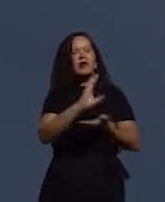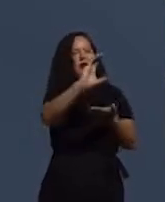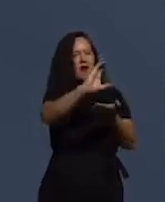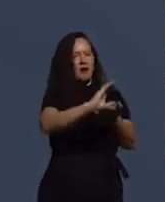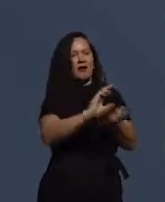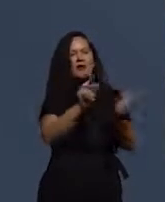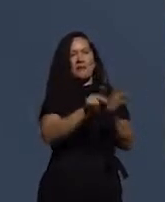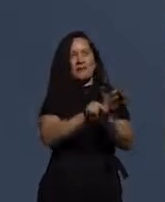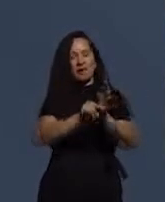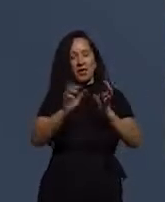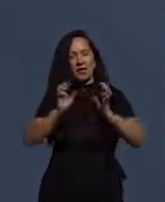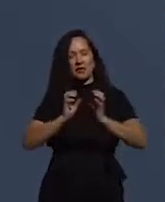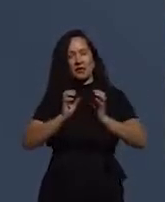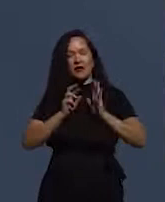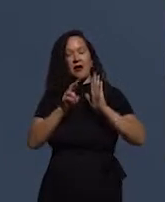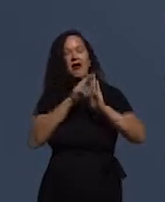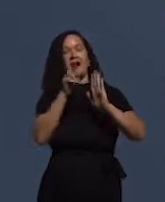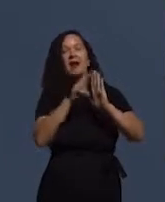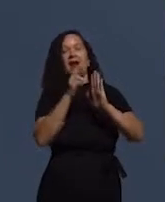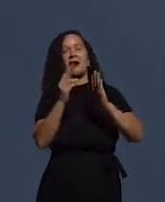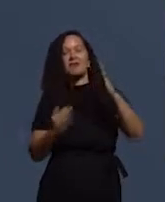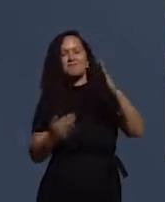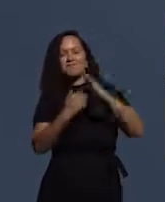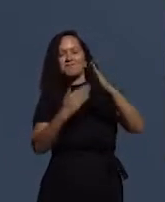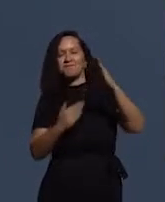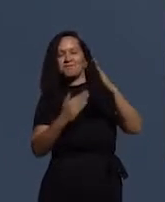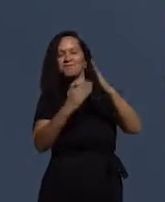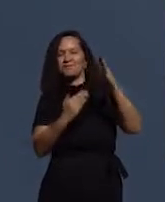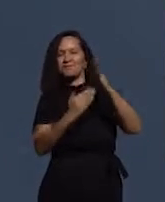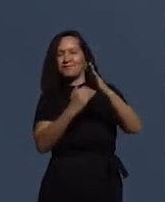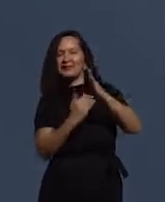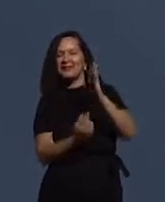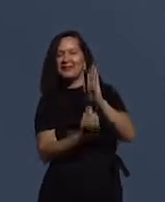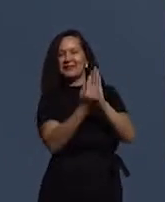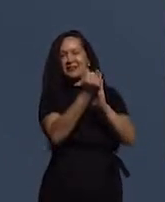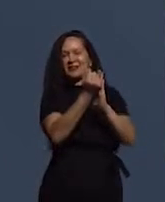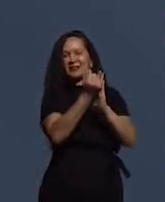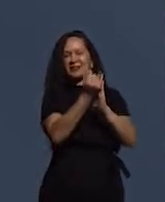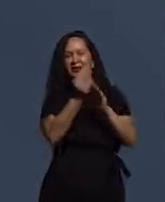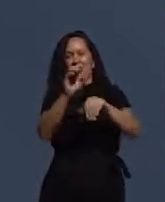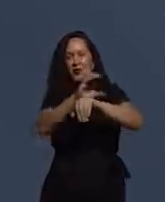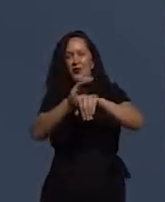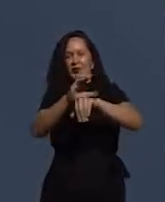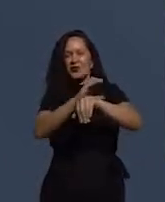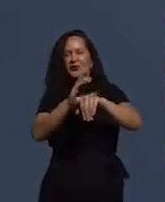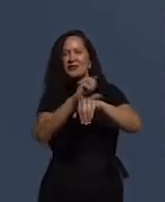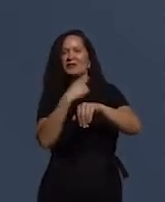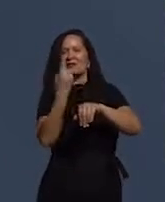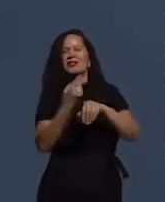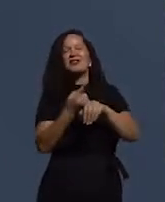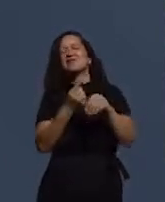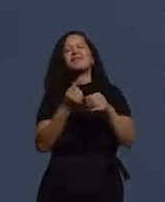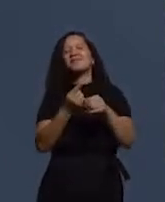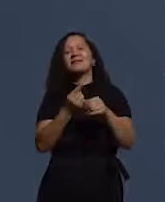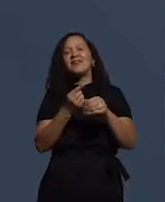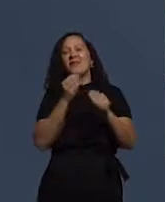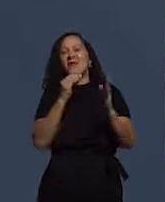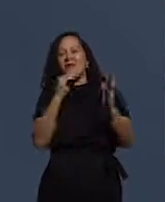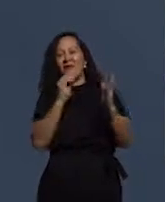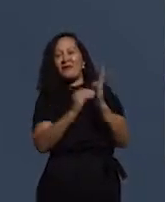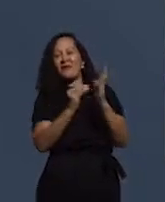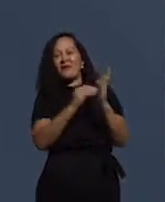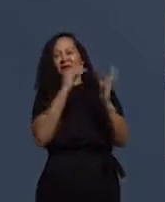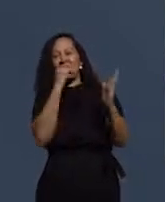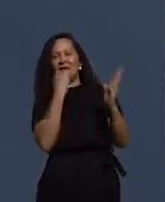regra do teto de gastos, né, que nós esculpimos na Constituição Federal, né, e que, de certa forma,